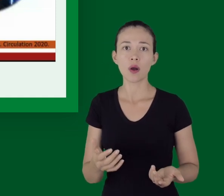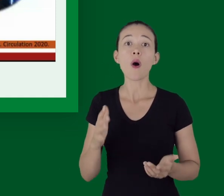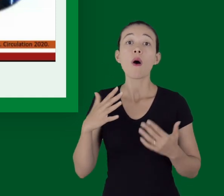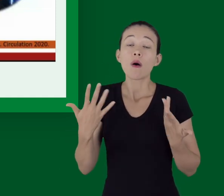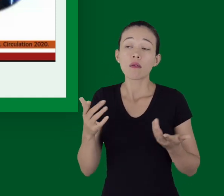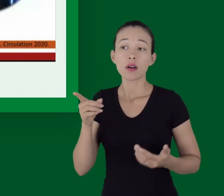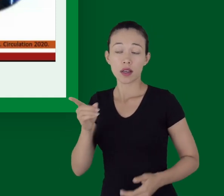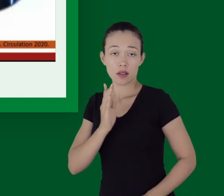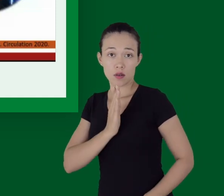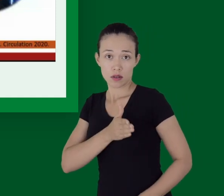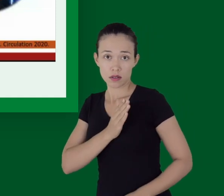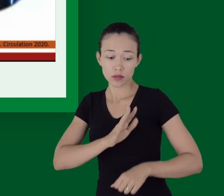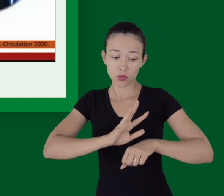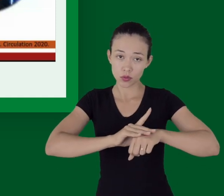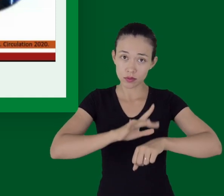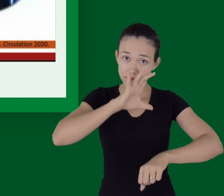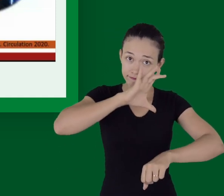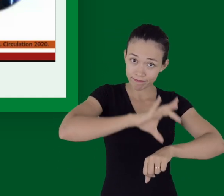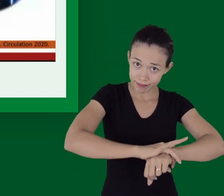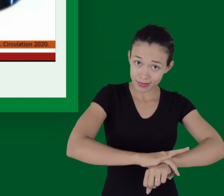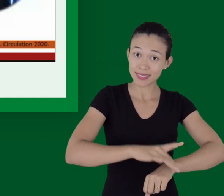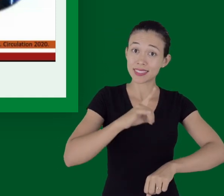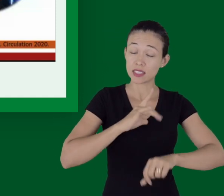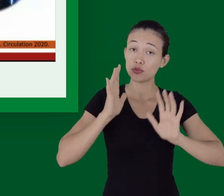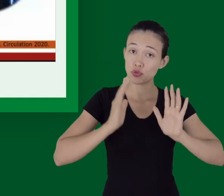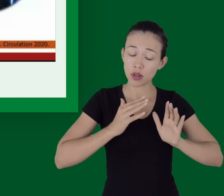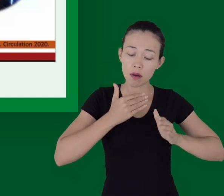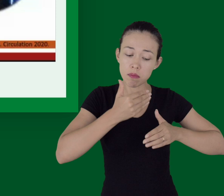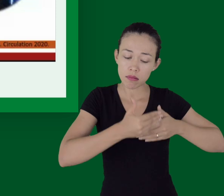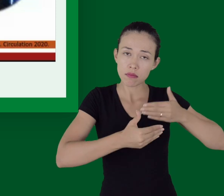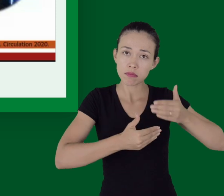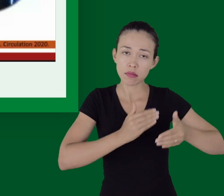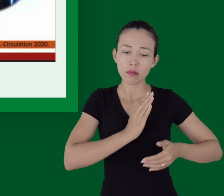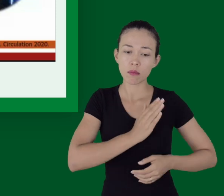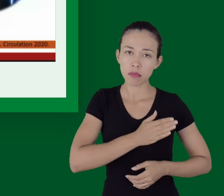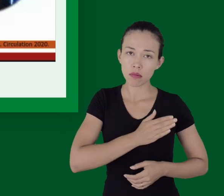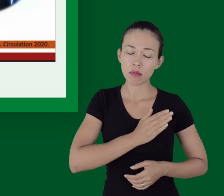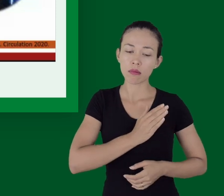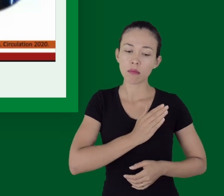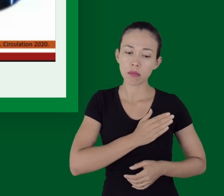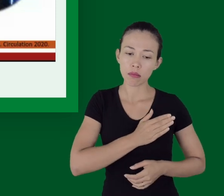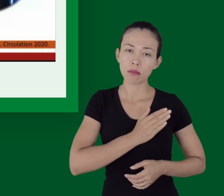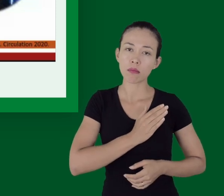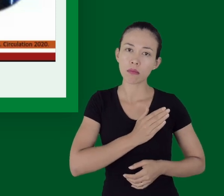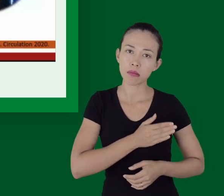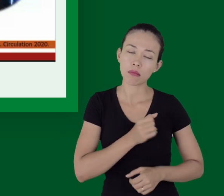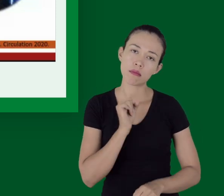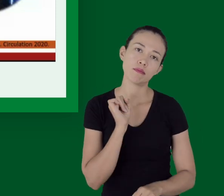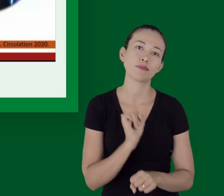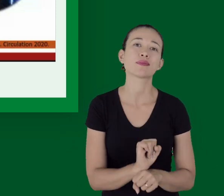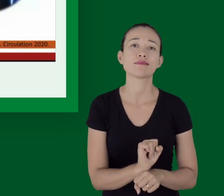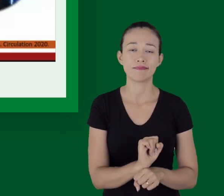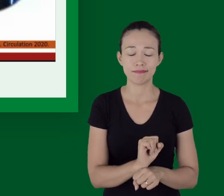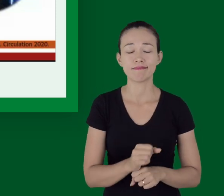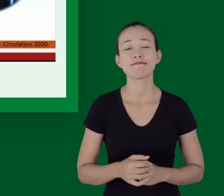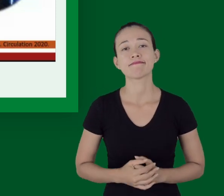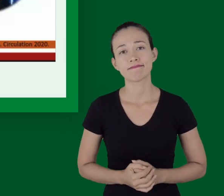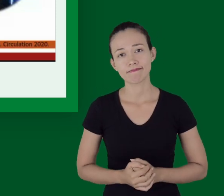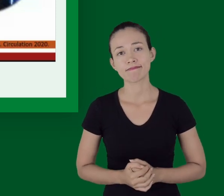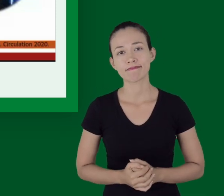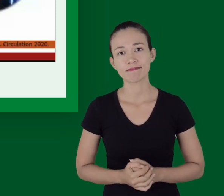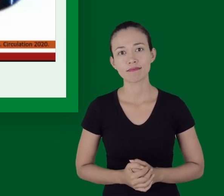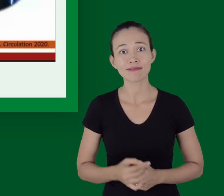ou de forma progressiva dentro de um processo de adoecimento crônico. E é uma das situações de maior